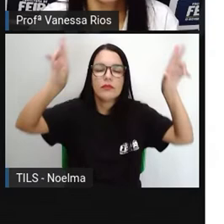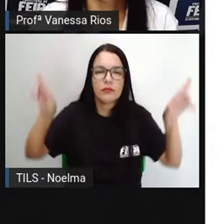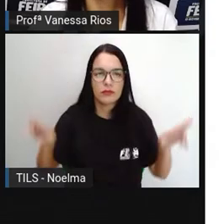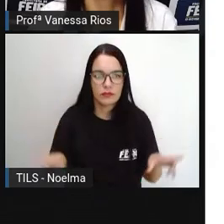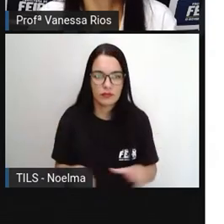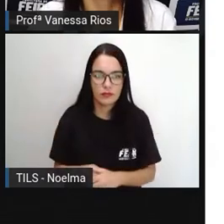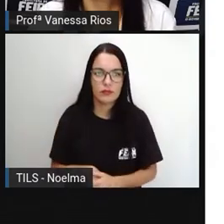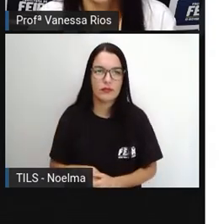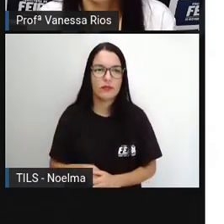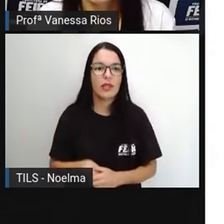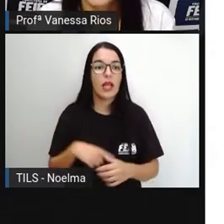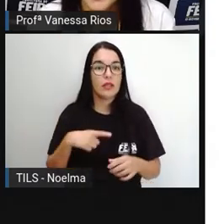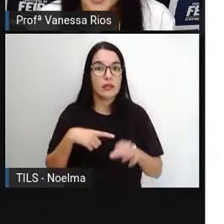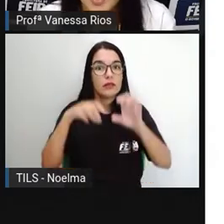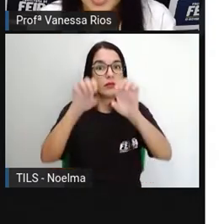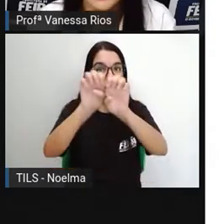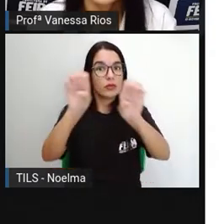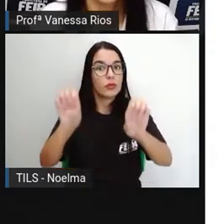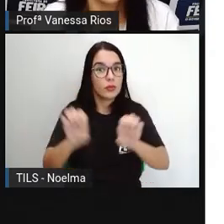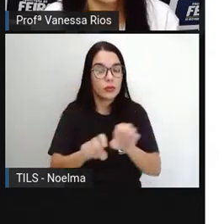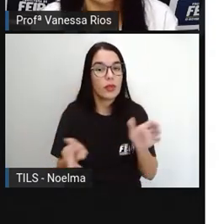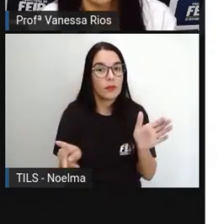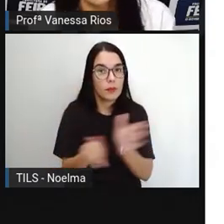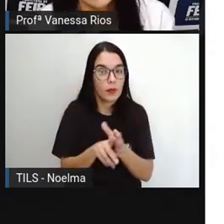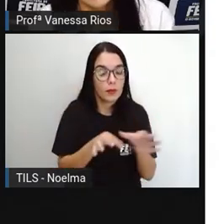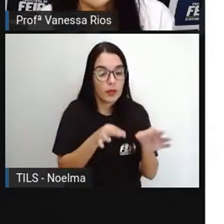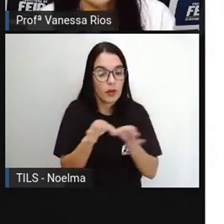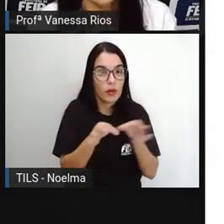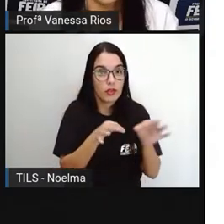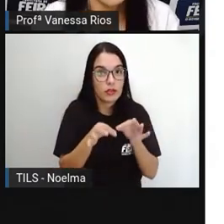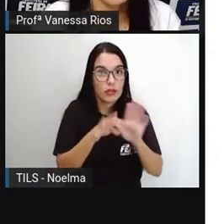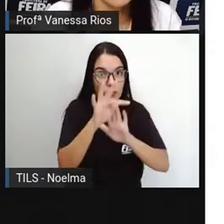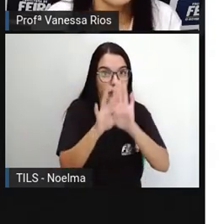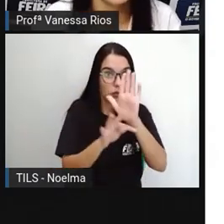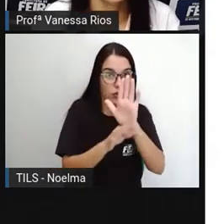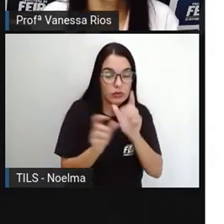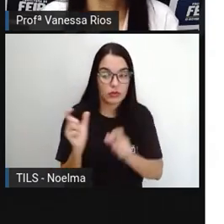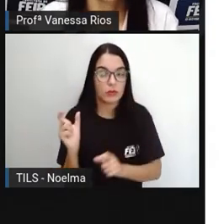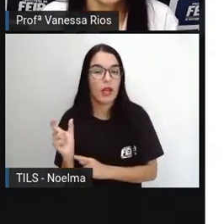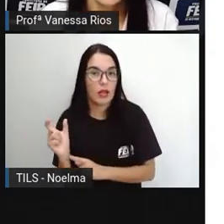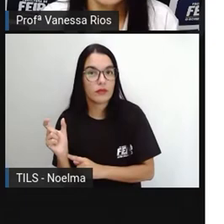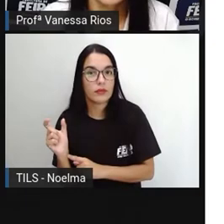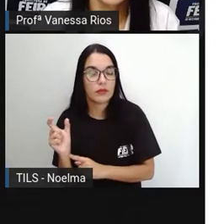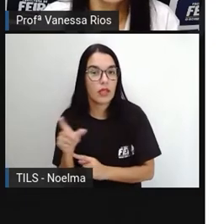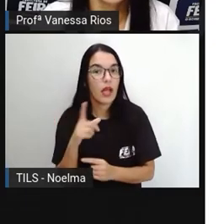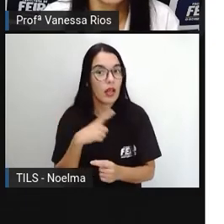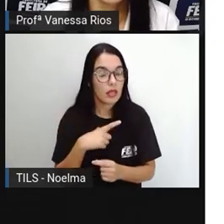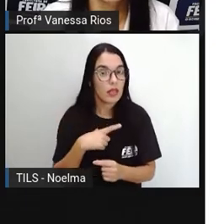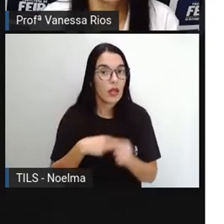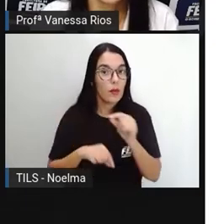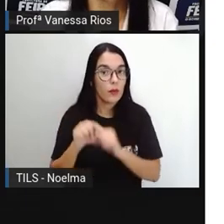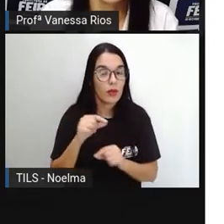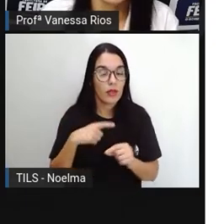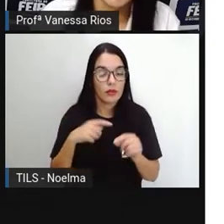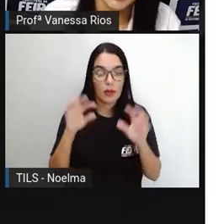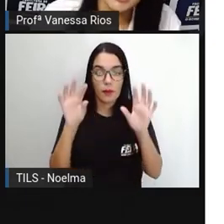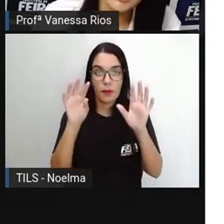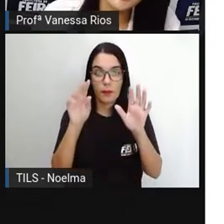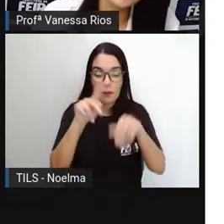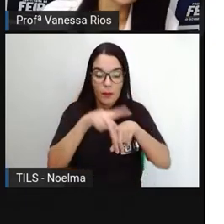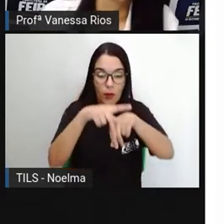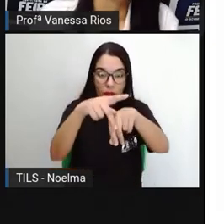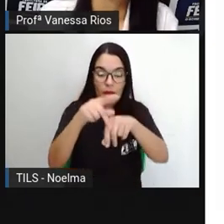forma, uma estrutura própria de organizar essas palavras. Os poemas são organizados em